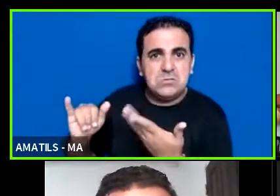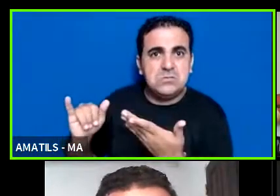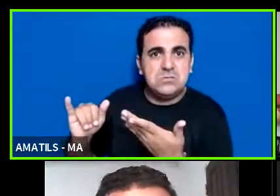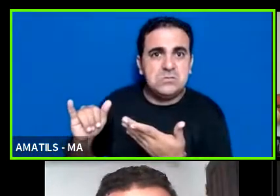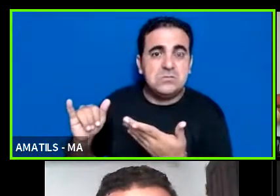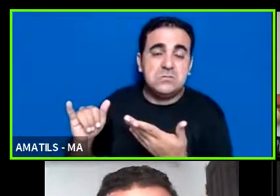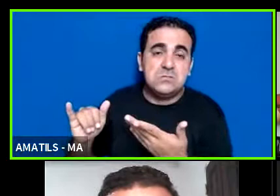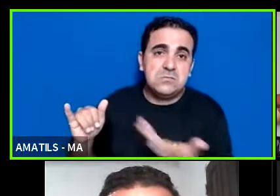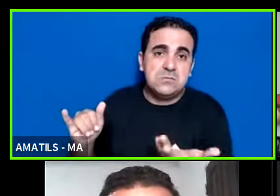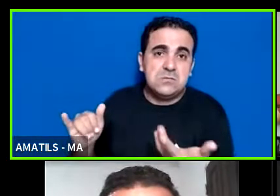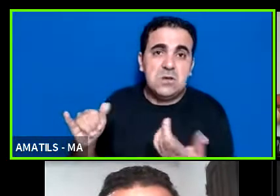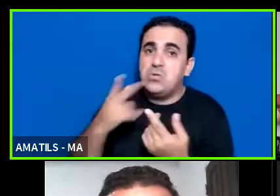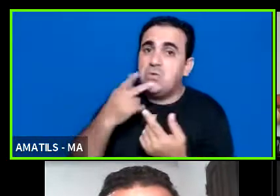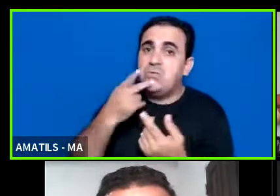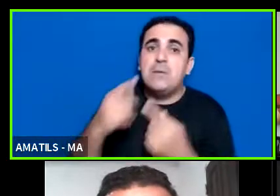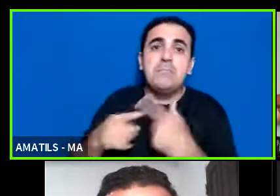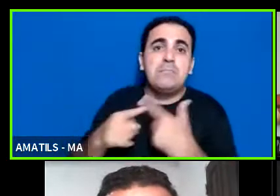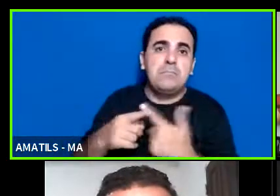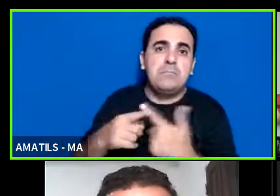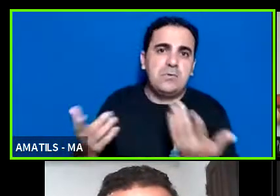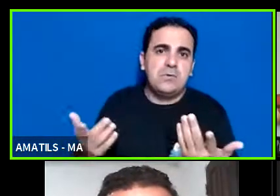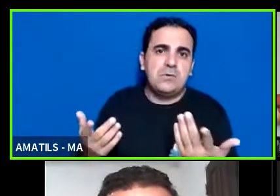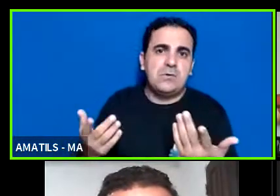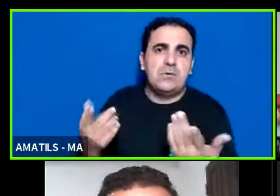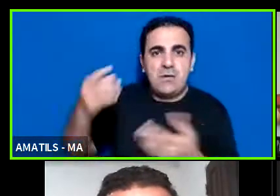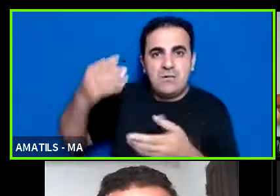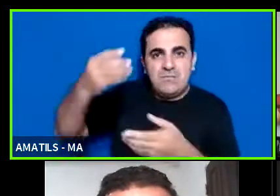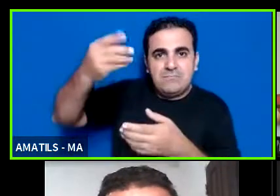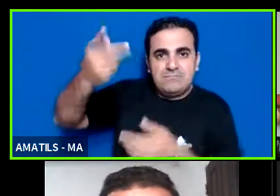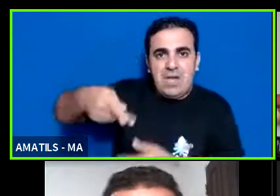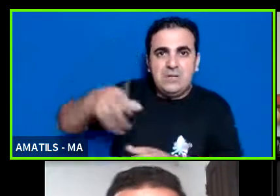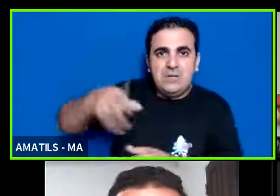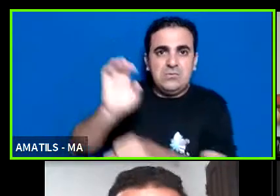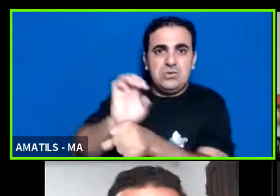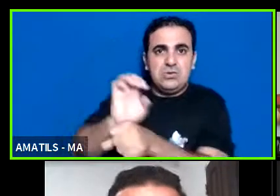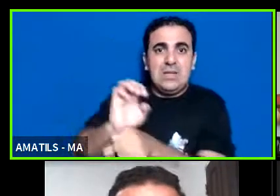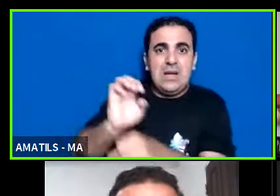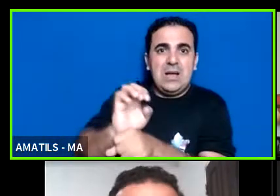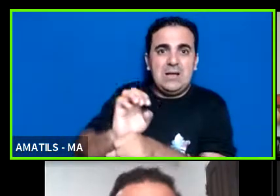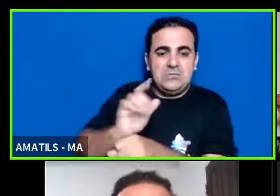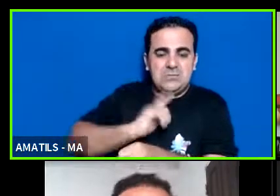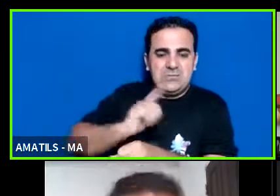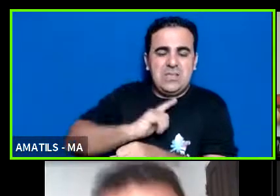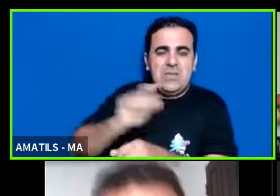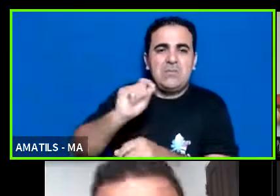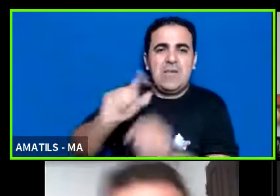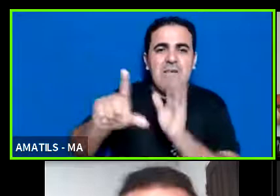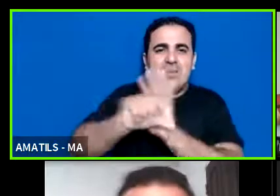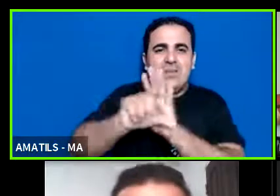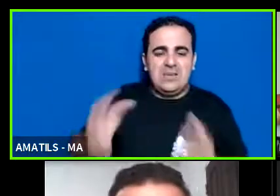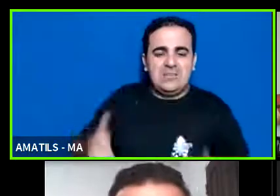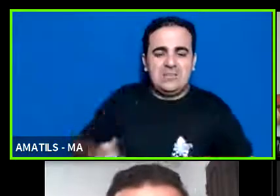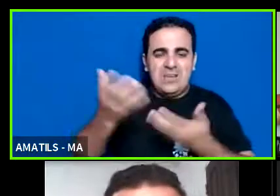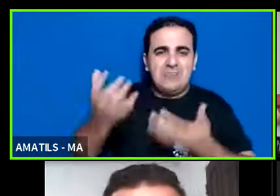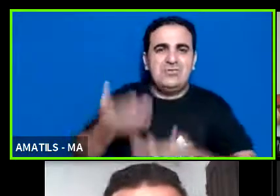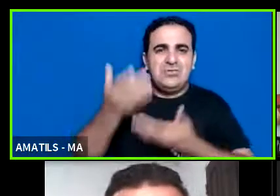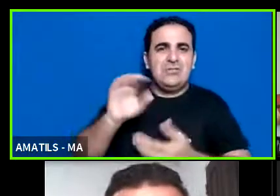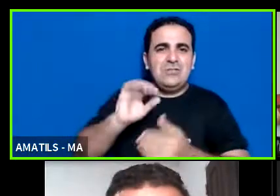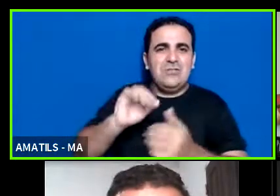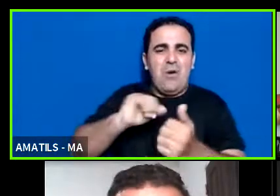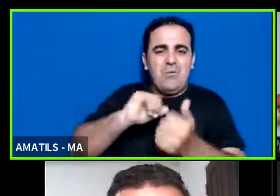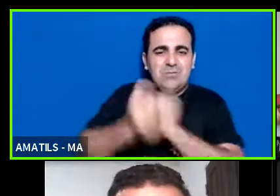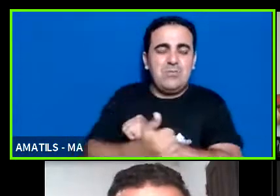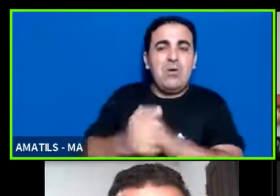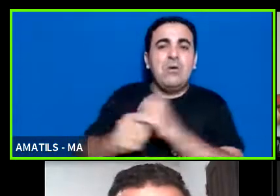eu estou falando isso porque no estado a gente consegue pela lei estadual de incentivo ao esporte apesar da lei